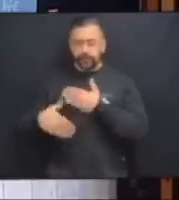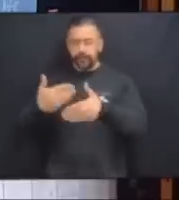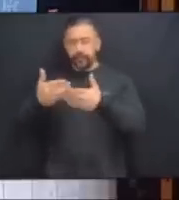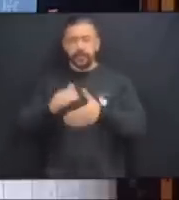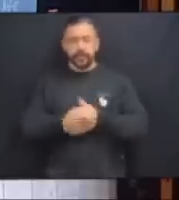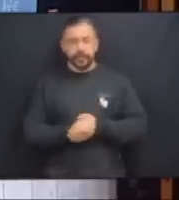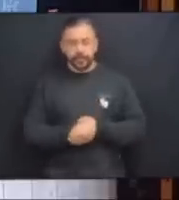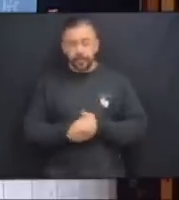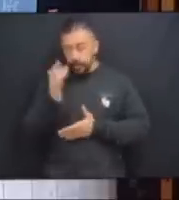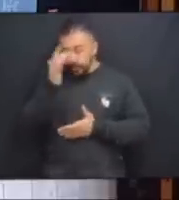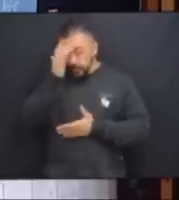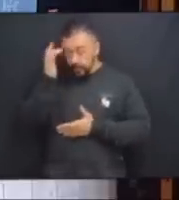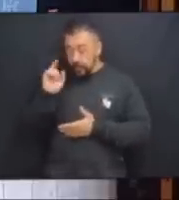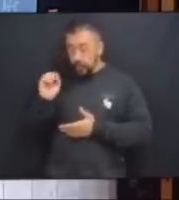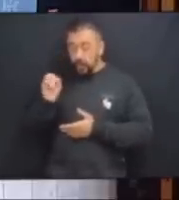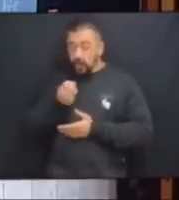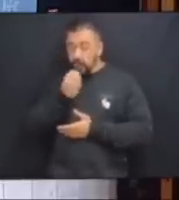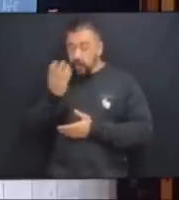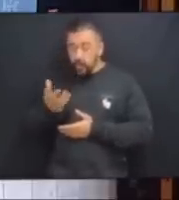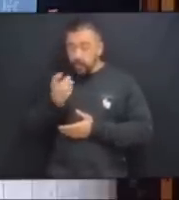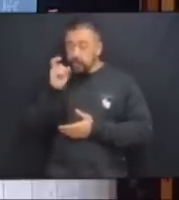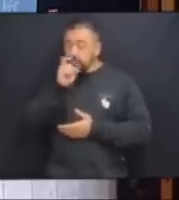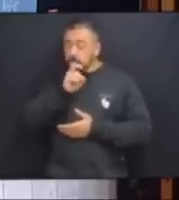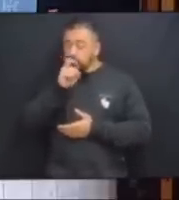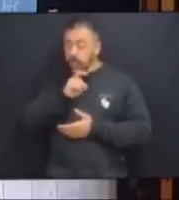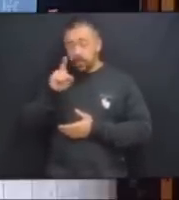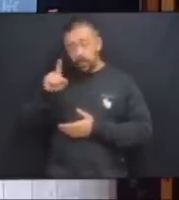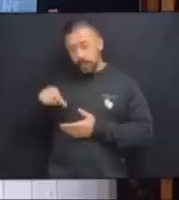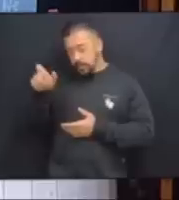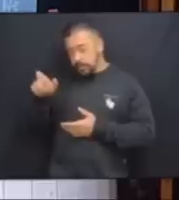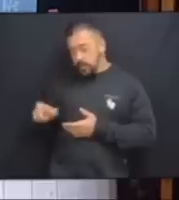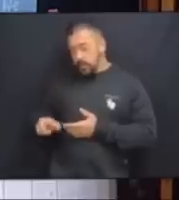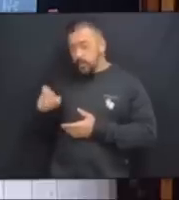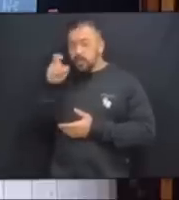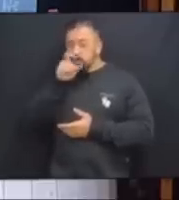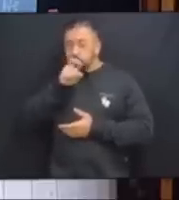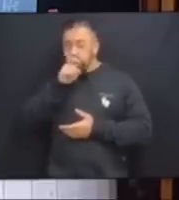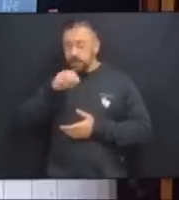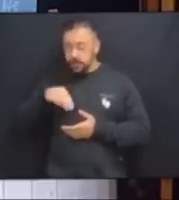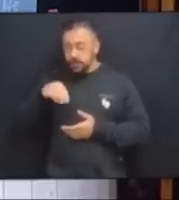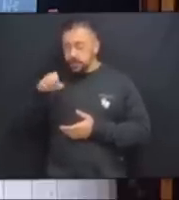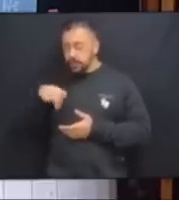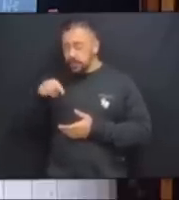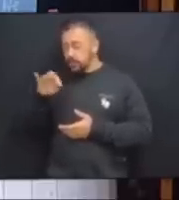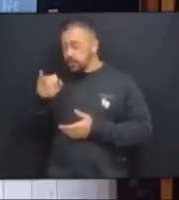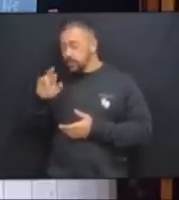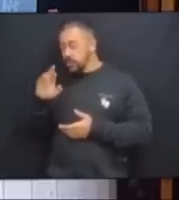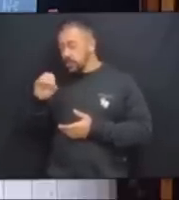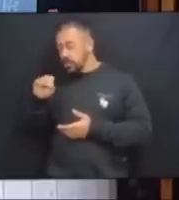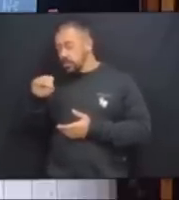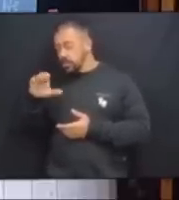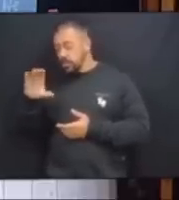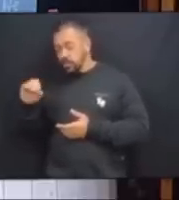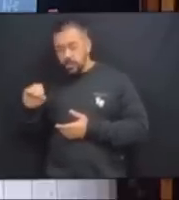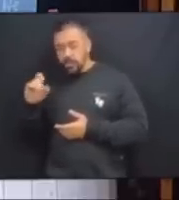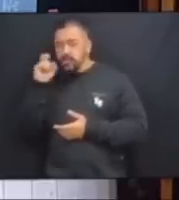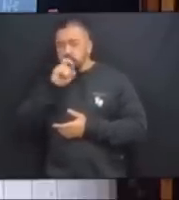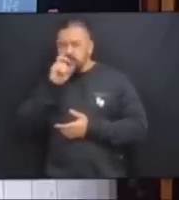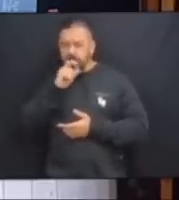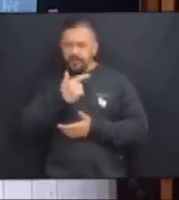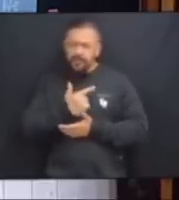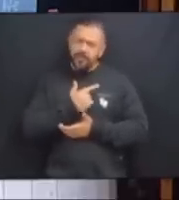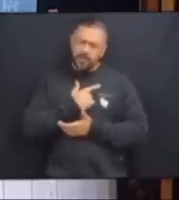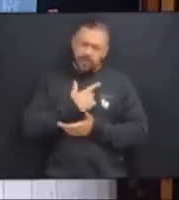Quem mente é mentiroso. E mentir é feio. É uma